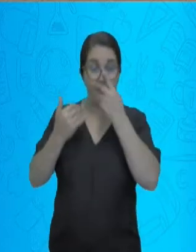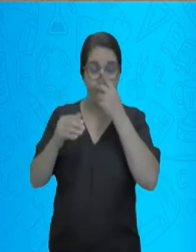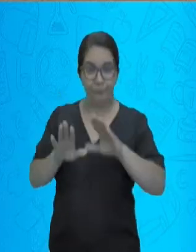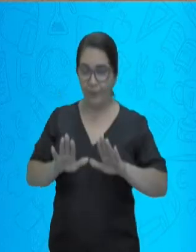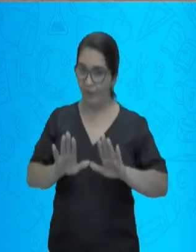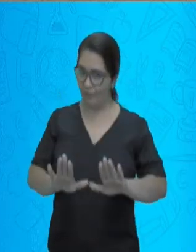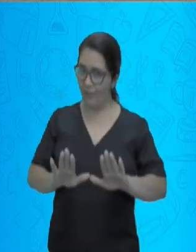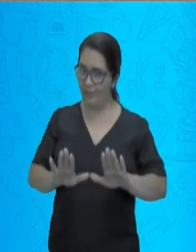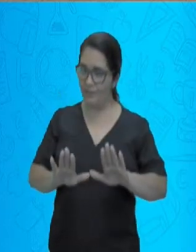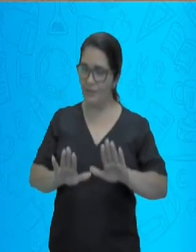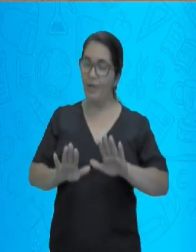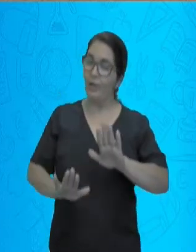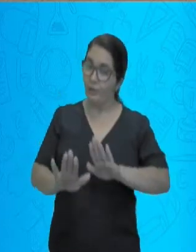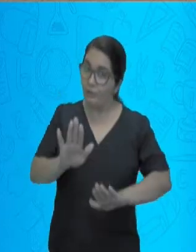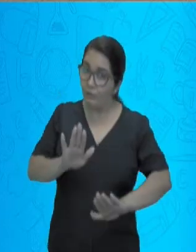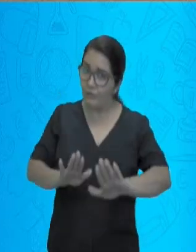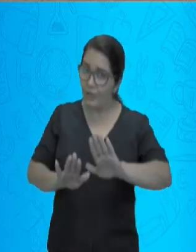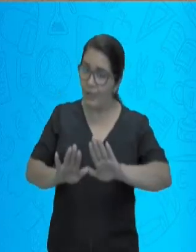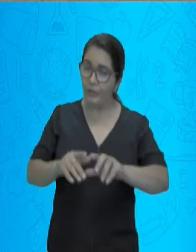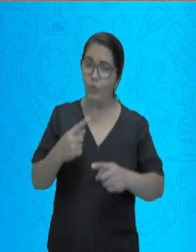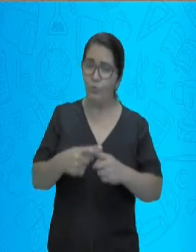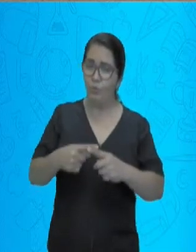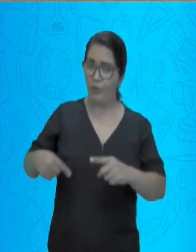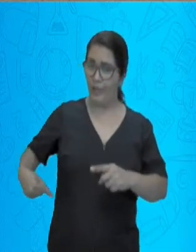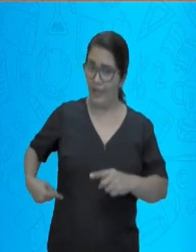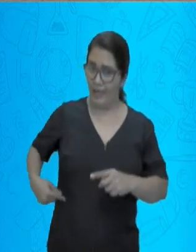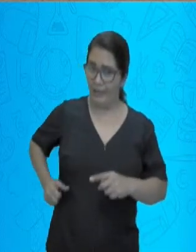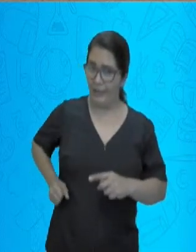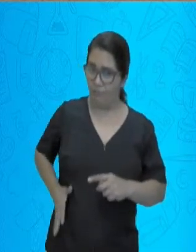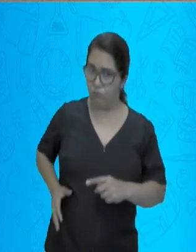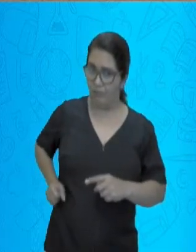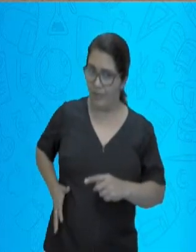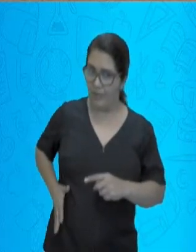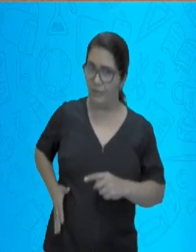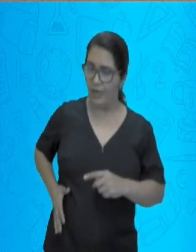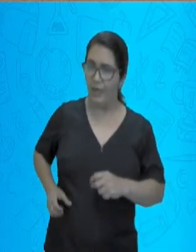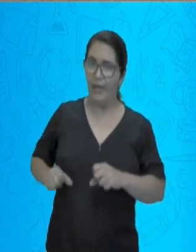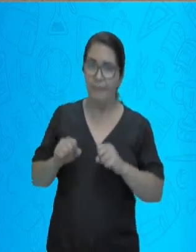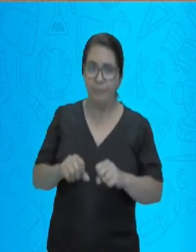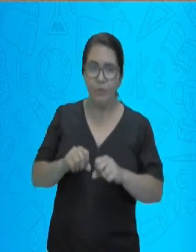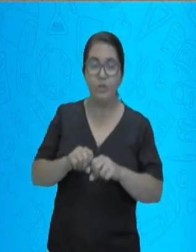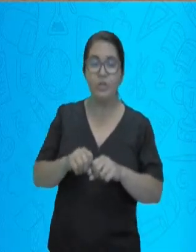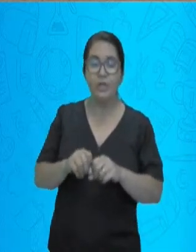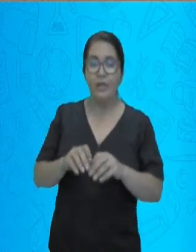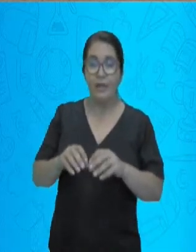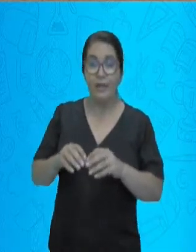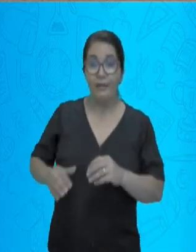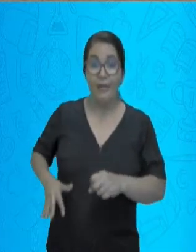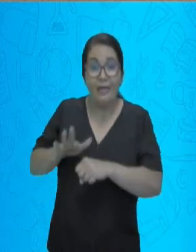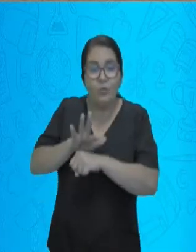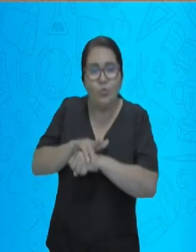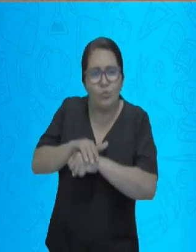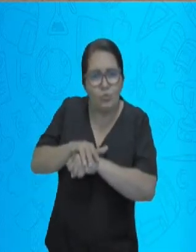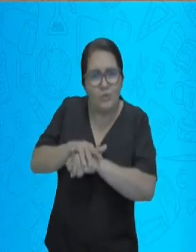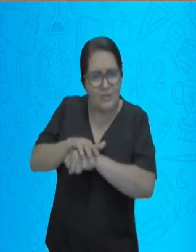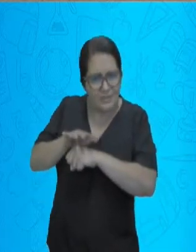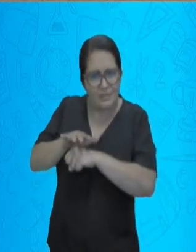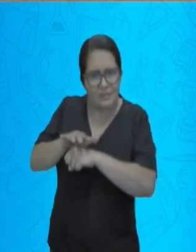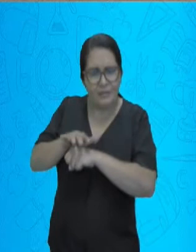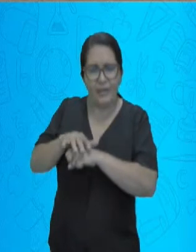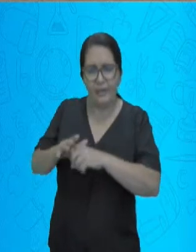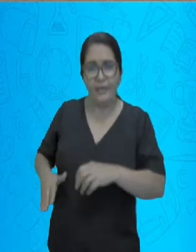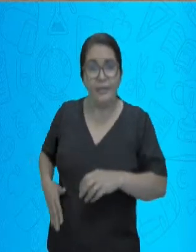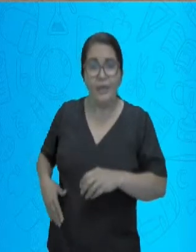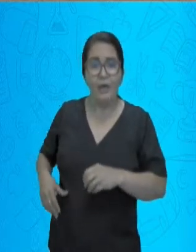E muitas vezes é necessário que se faça uma cirurgia de emergência. Então, precisamos cuidar